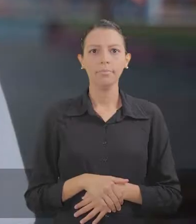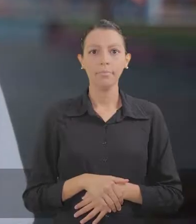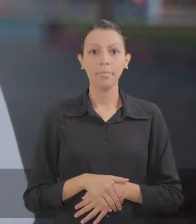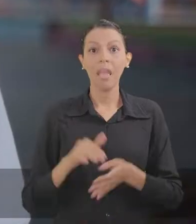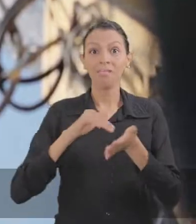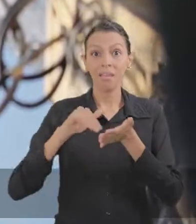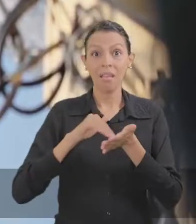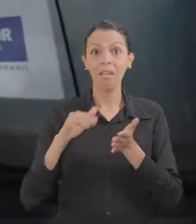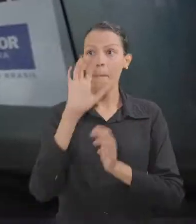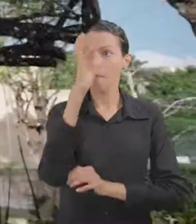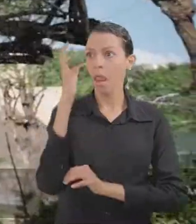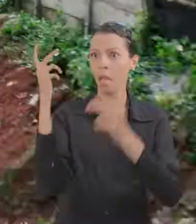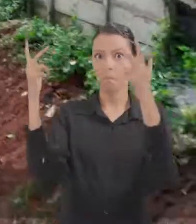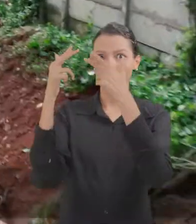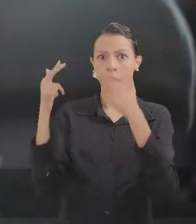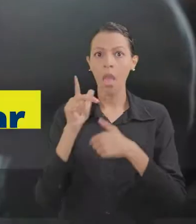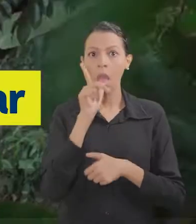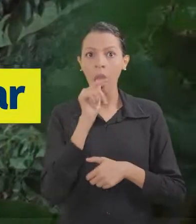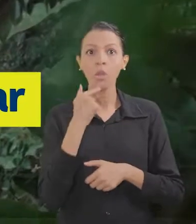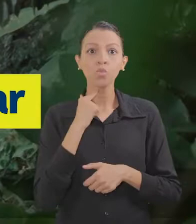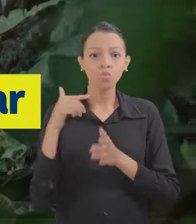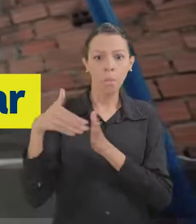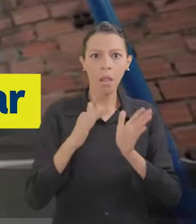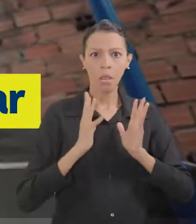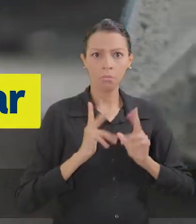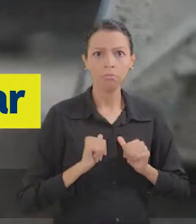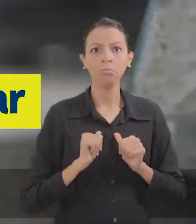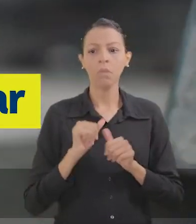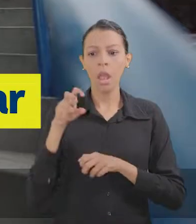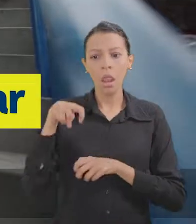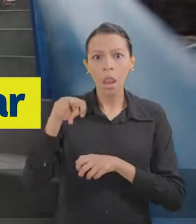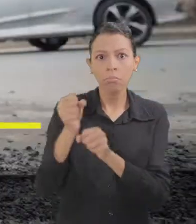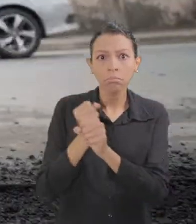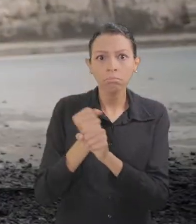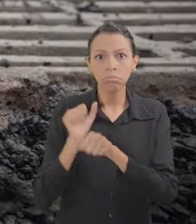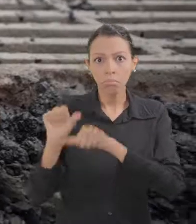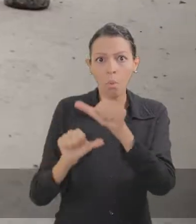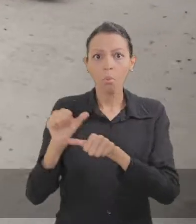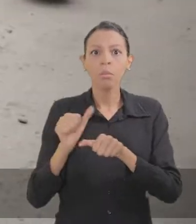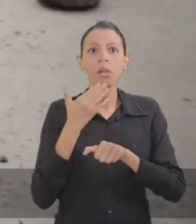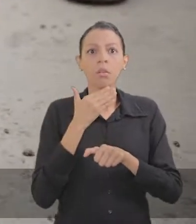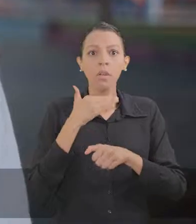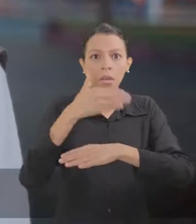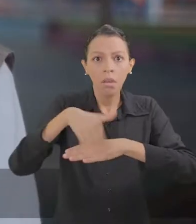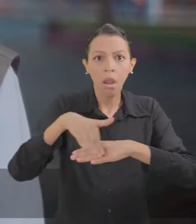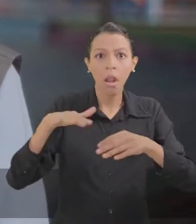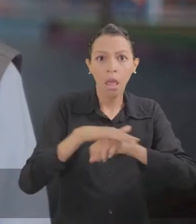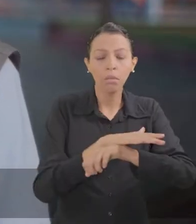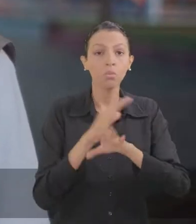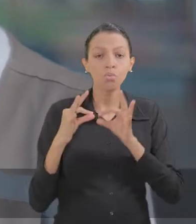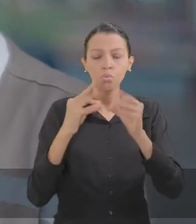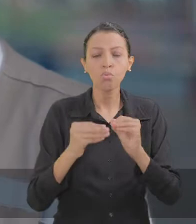A CEMAM faz poda de árvore, limpeza de canais, recuperação de escadarias, operação tapa-buraco. Todas essas